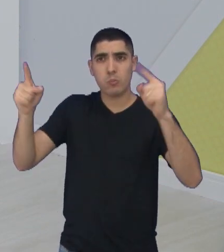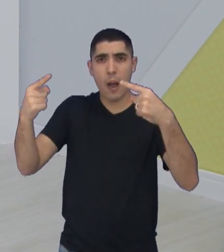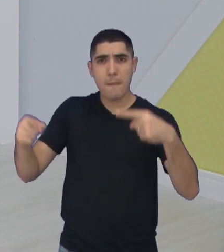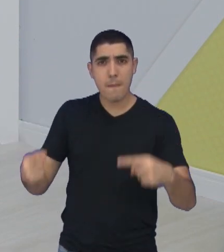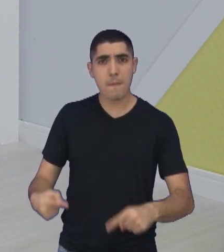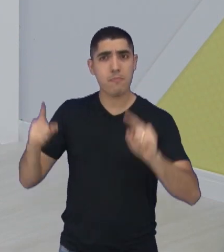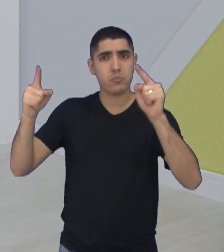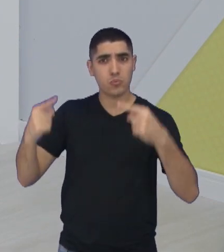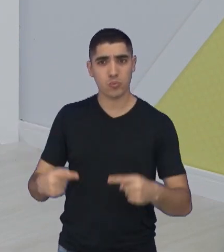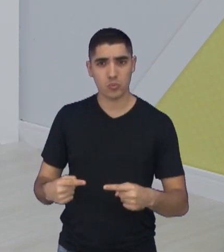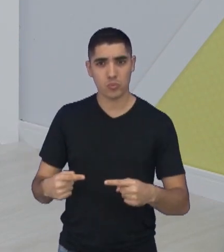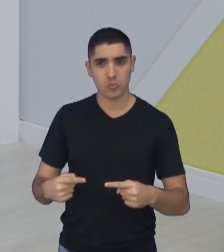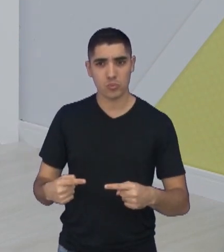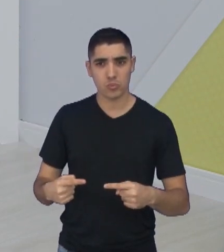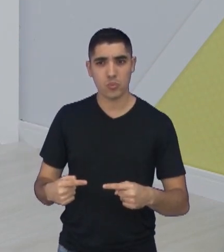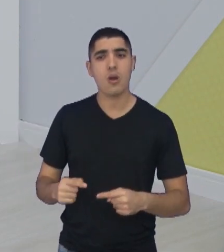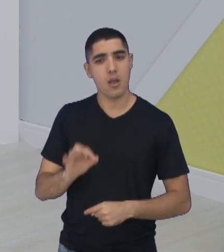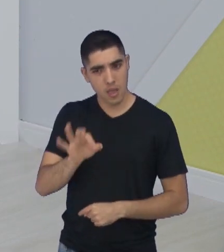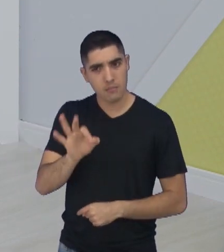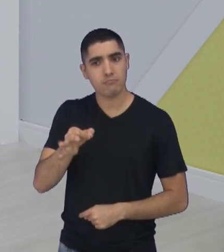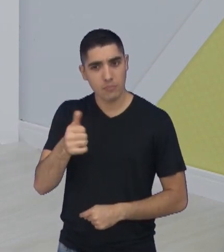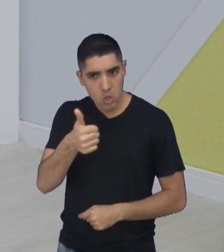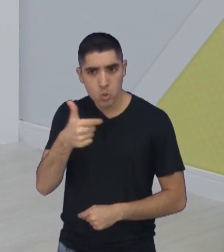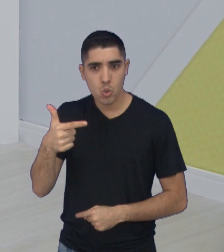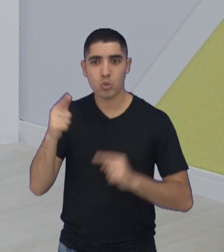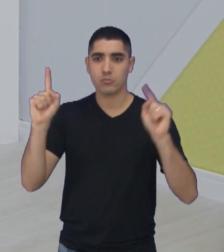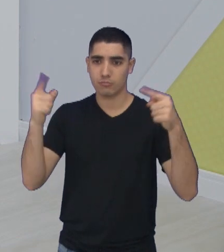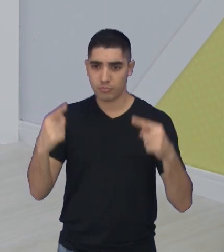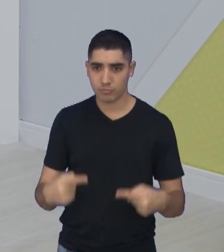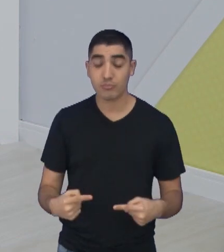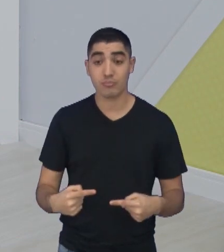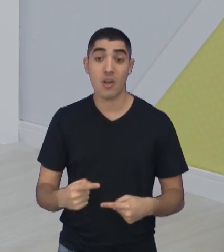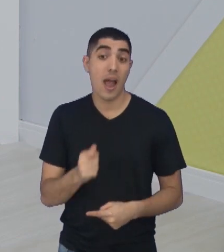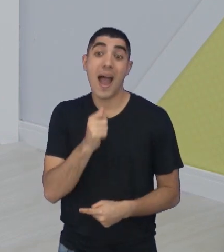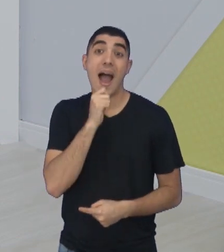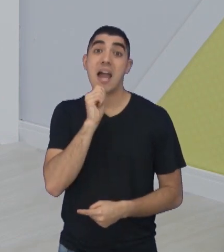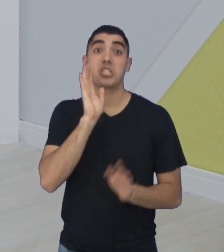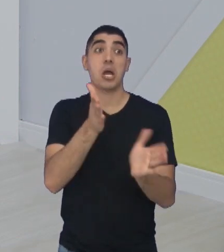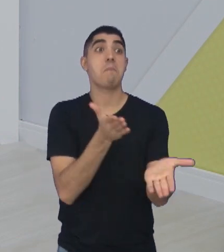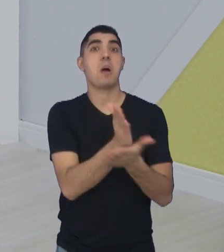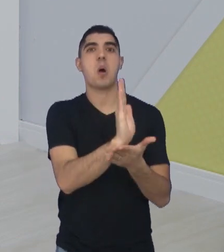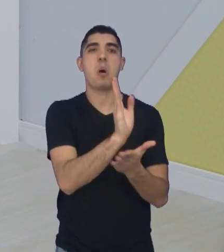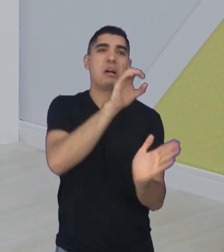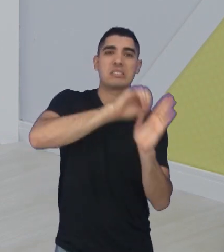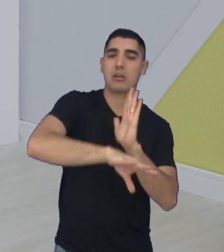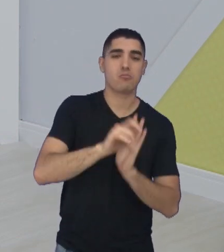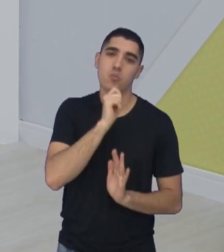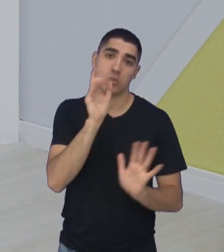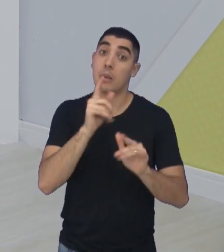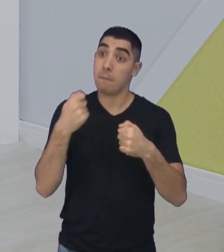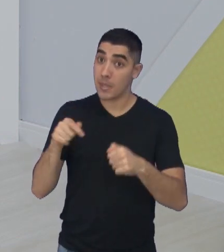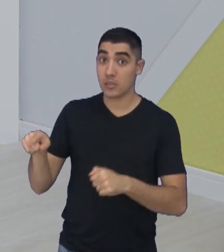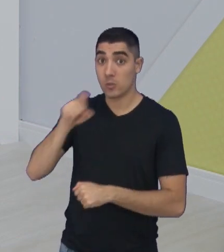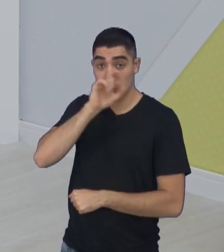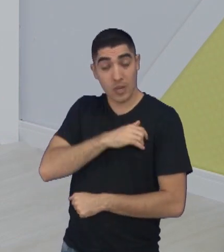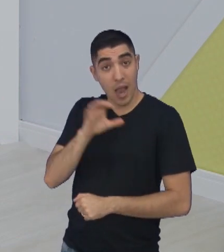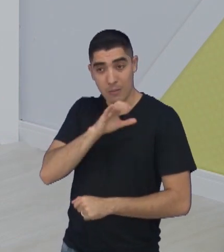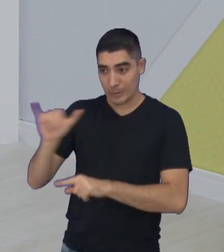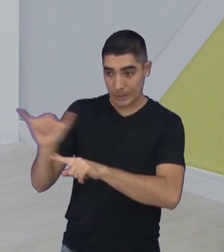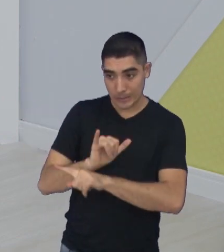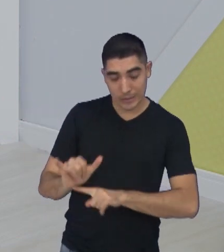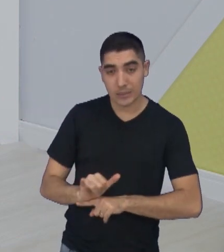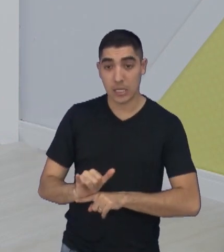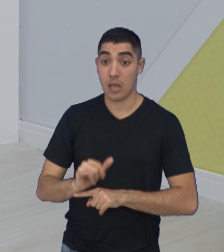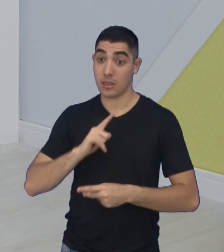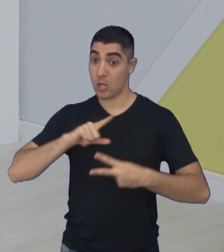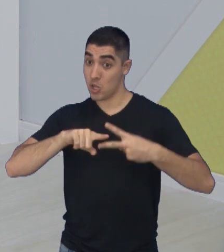acontecer, não tem nada ainda definido, então tem que pensar rápido, e dois nomes são os mais